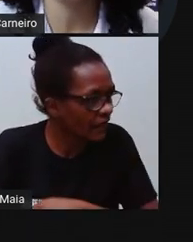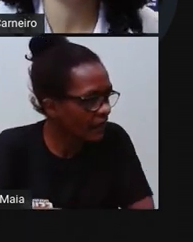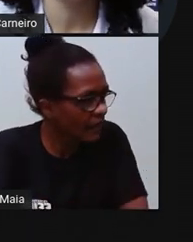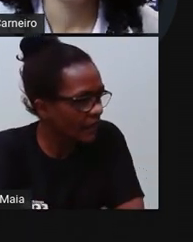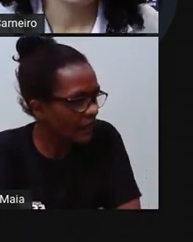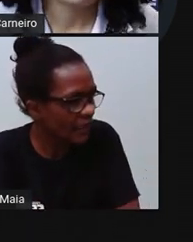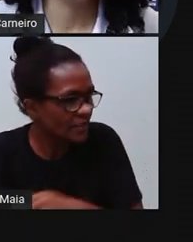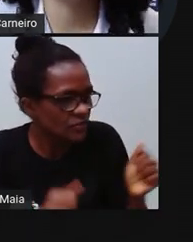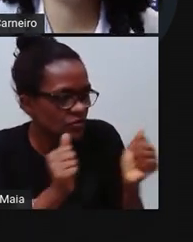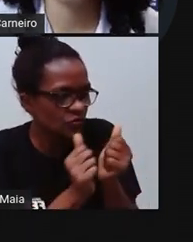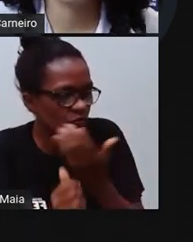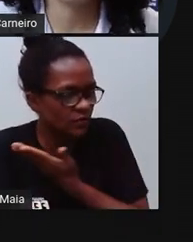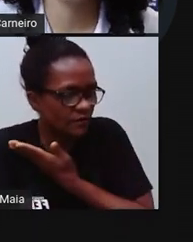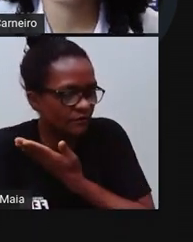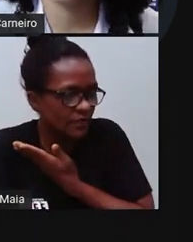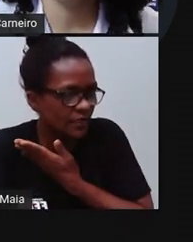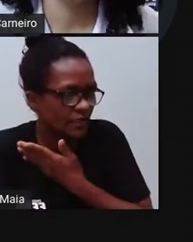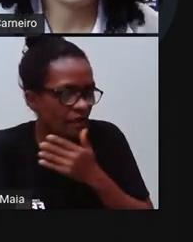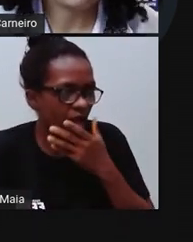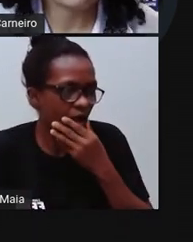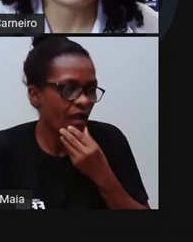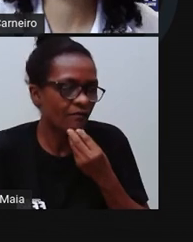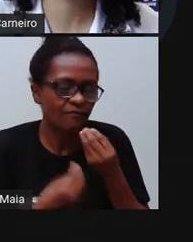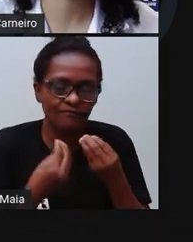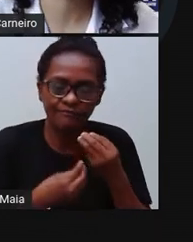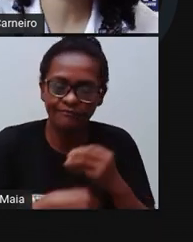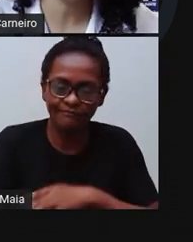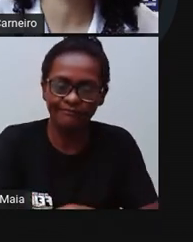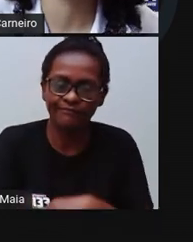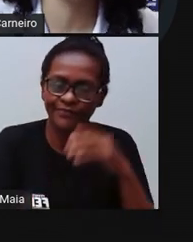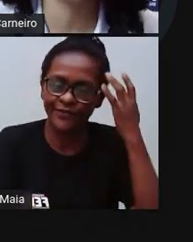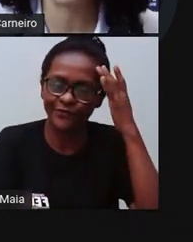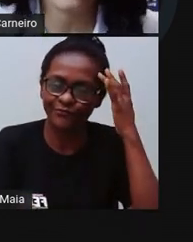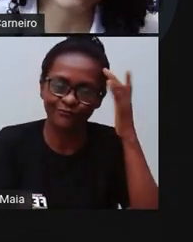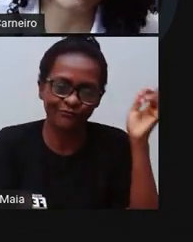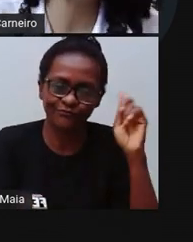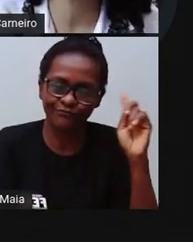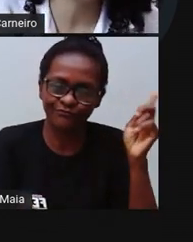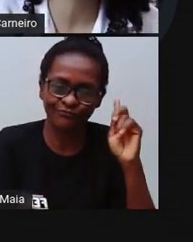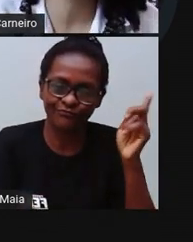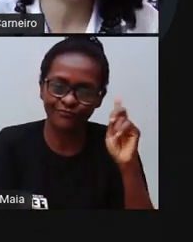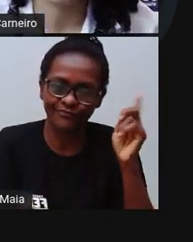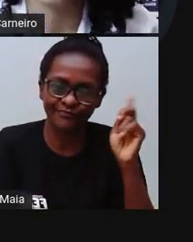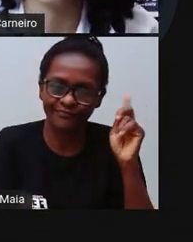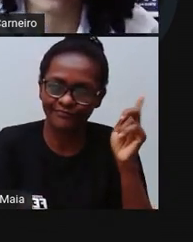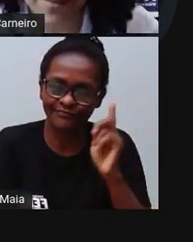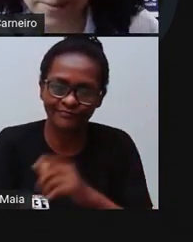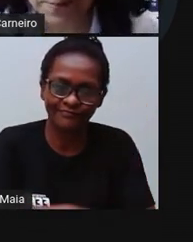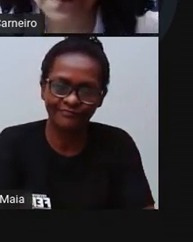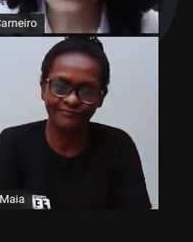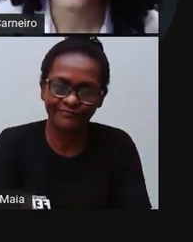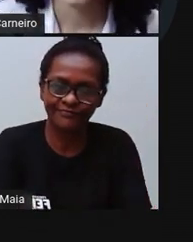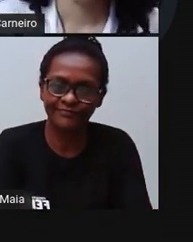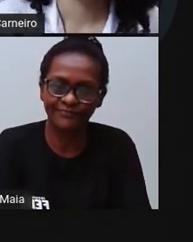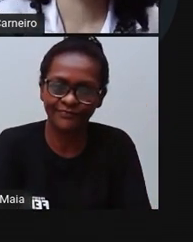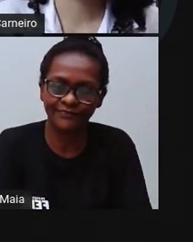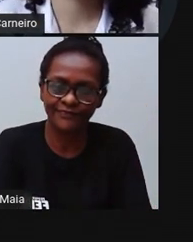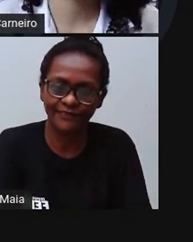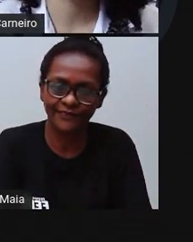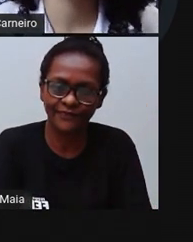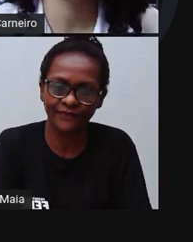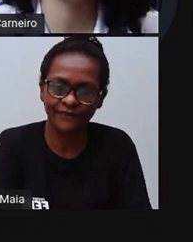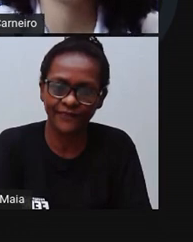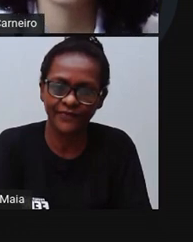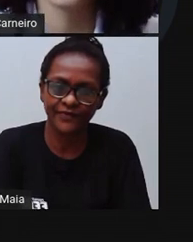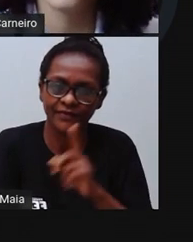Magalinha. Aí Cebolinha faz o quê? Acho que não, né? Porque se elas estão chegando para a reunião também, vamos